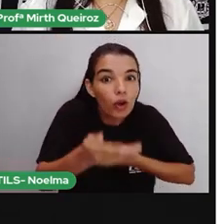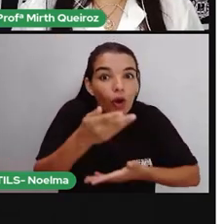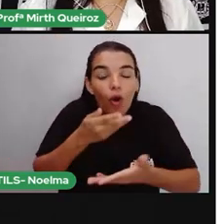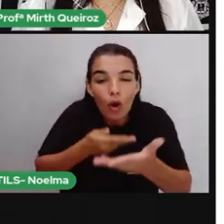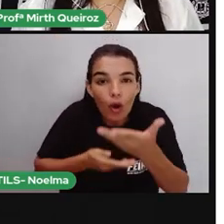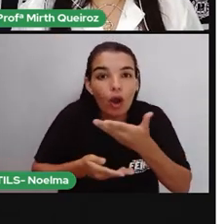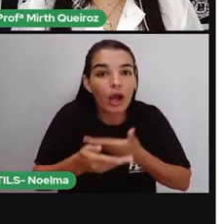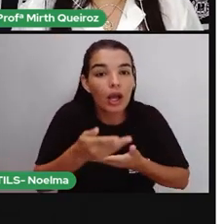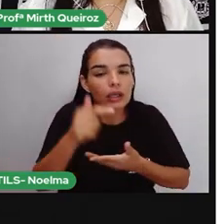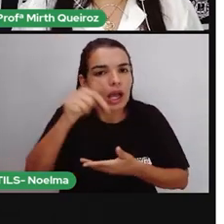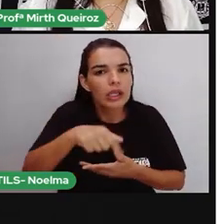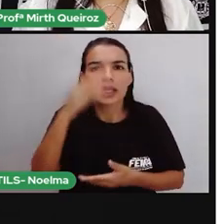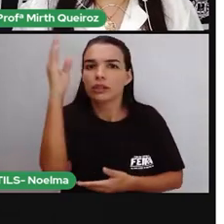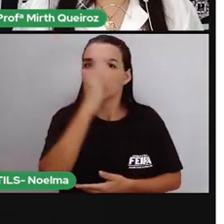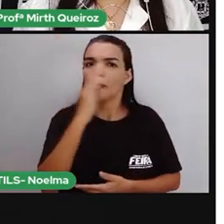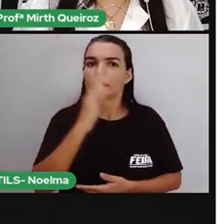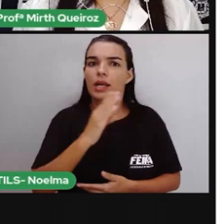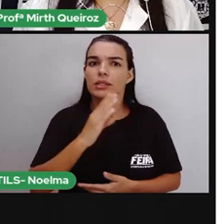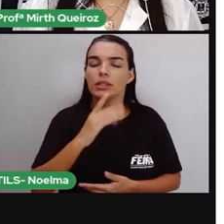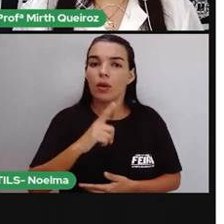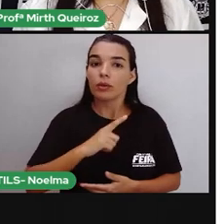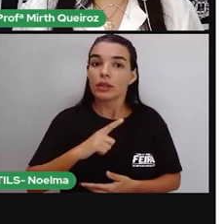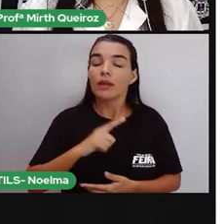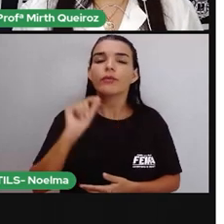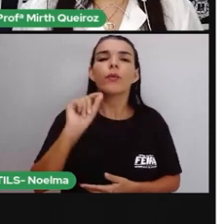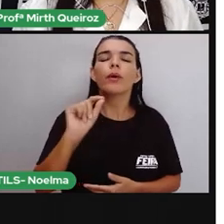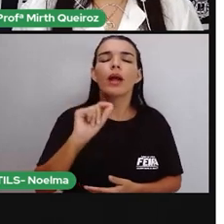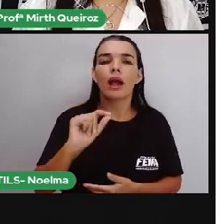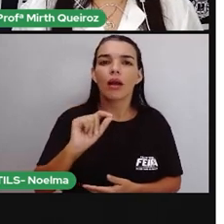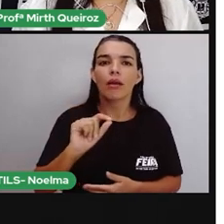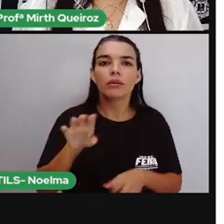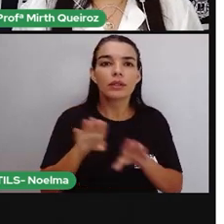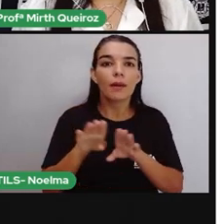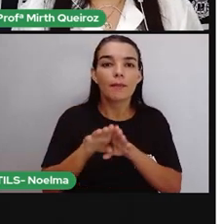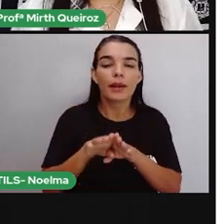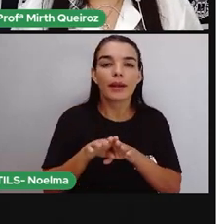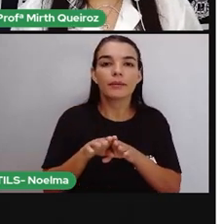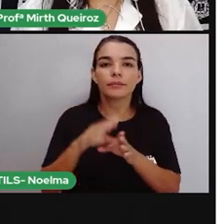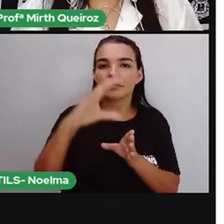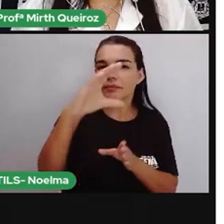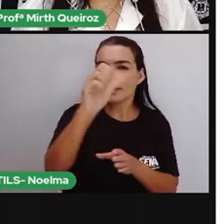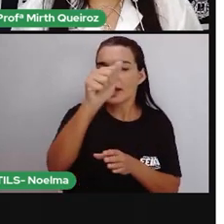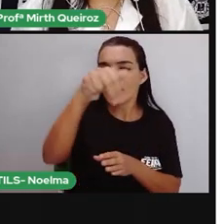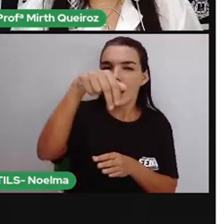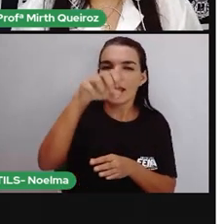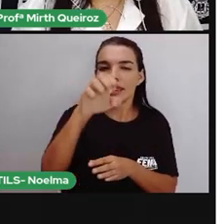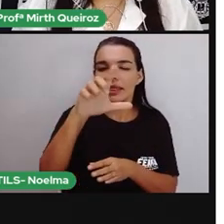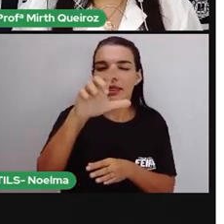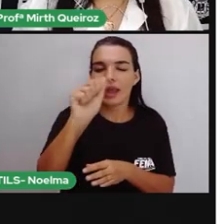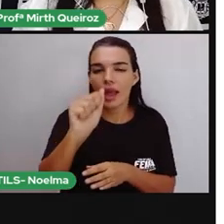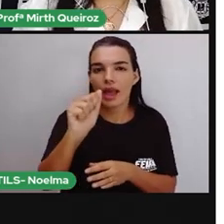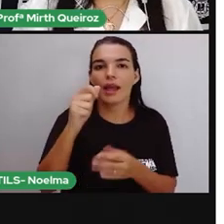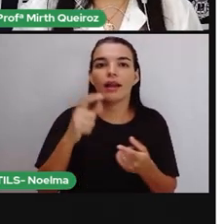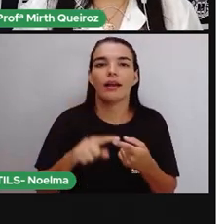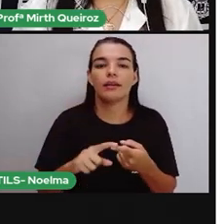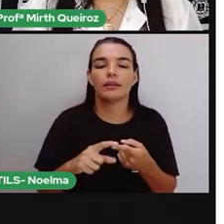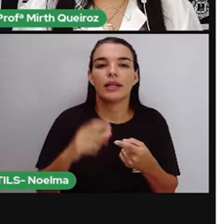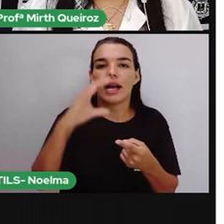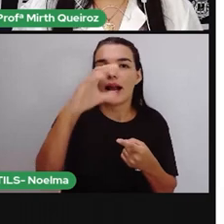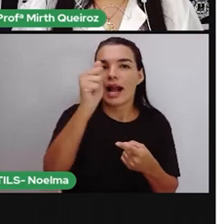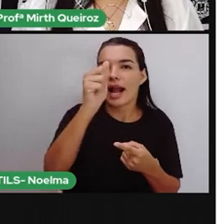e, no Brasil, além dele, foram usados a canela, o cacau e o algodão.